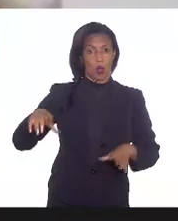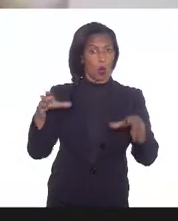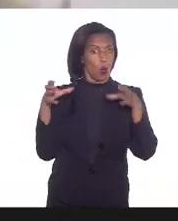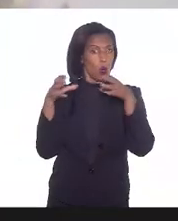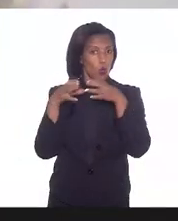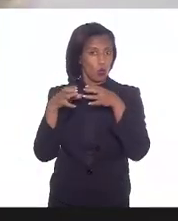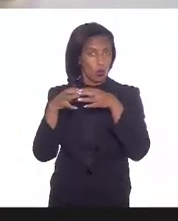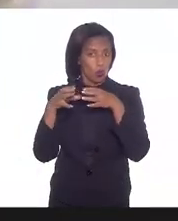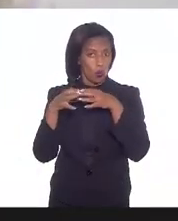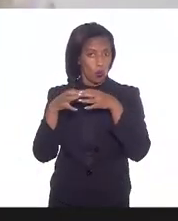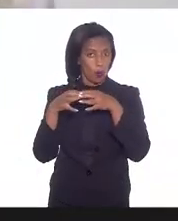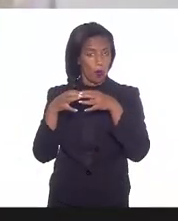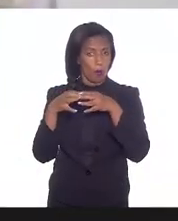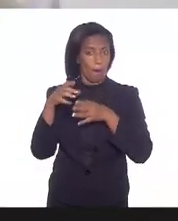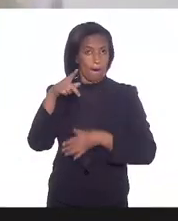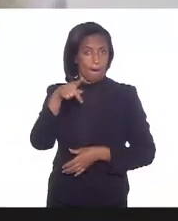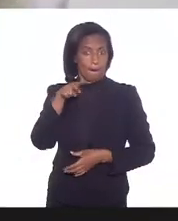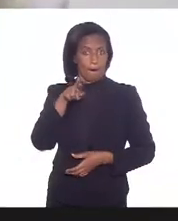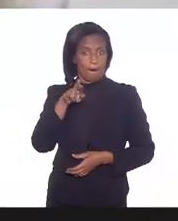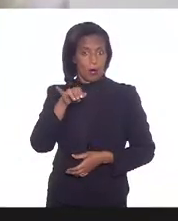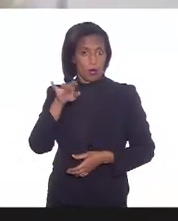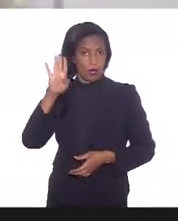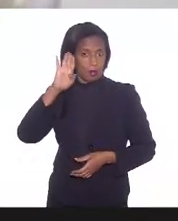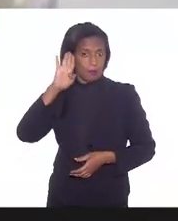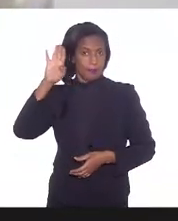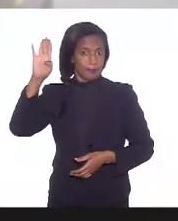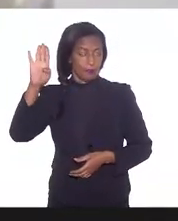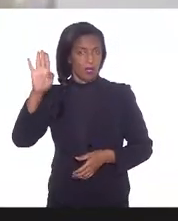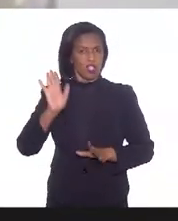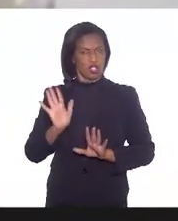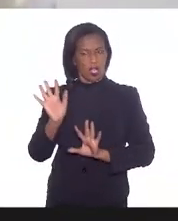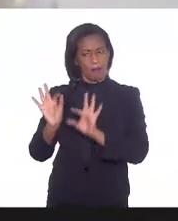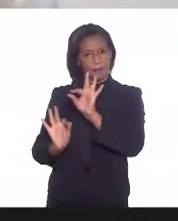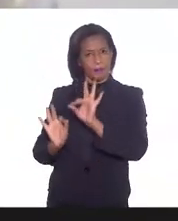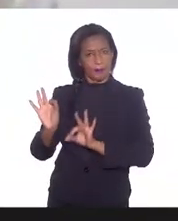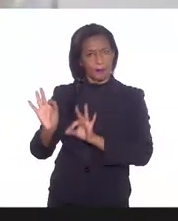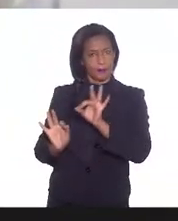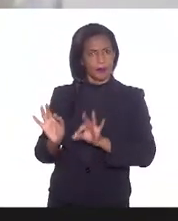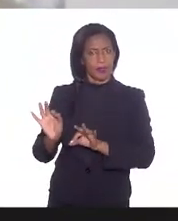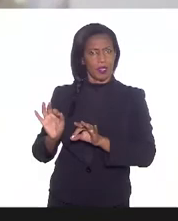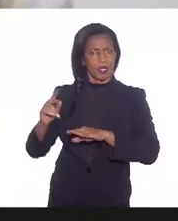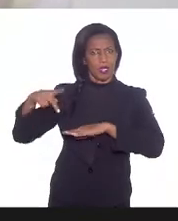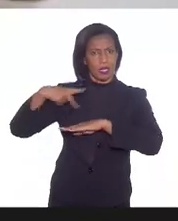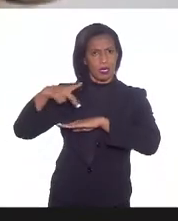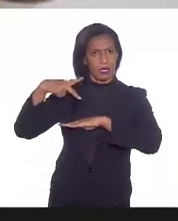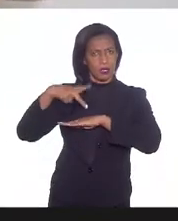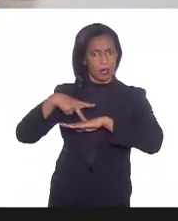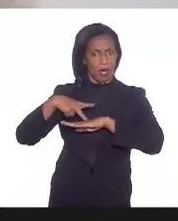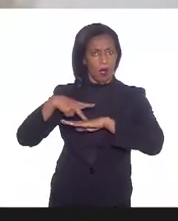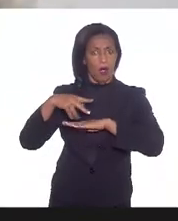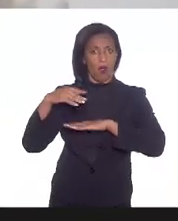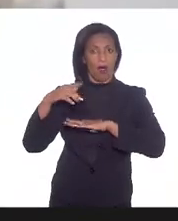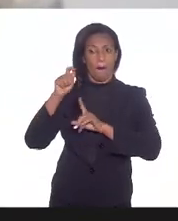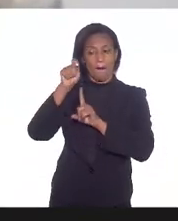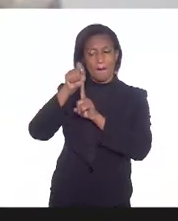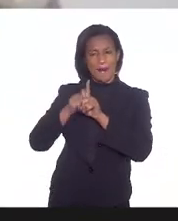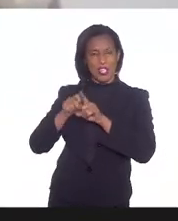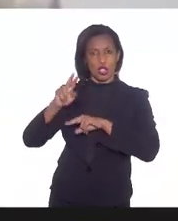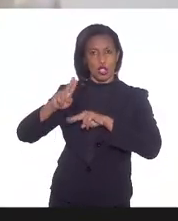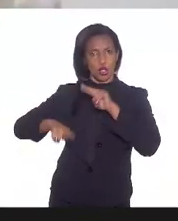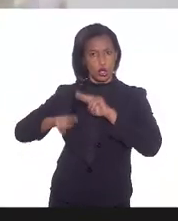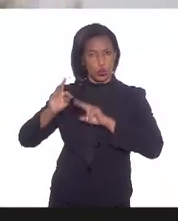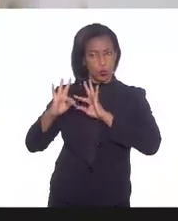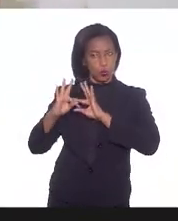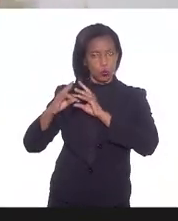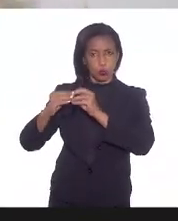prioritários já previstos pelo plano nacional até o mês de junho e que,